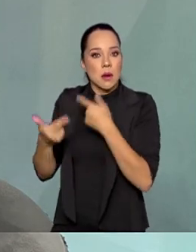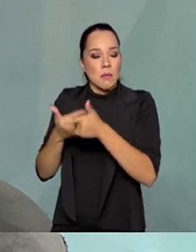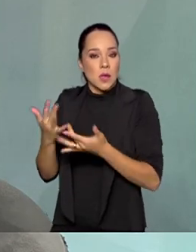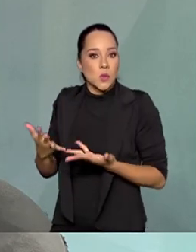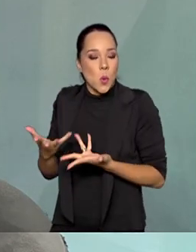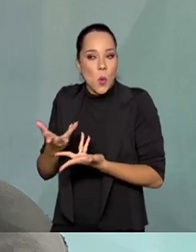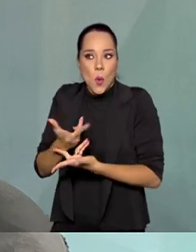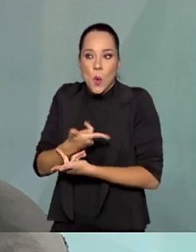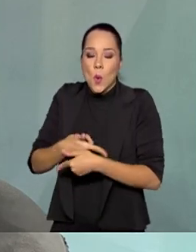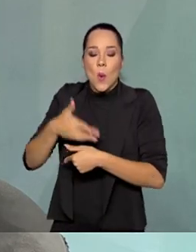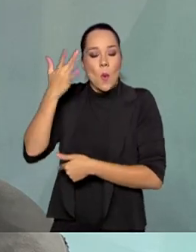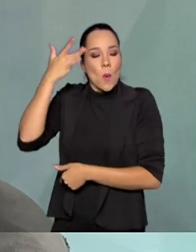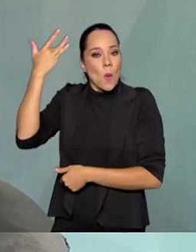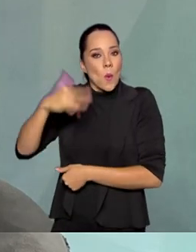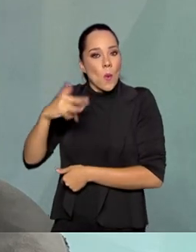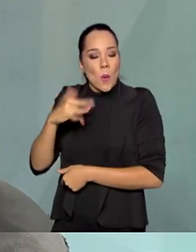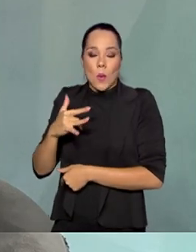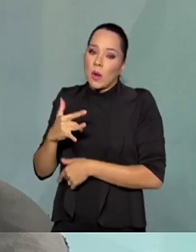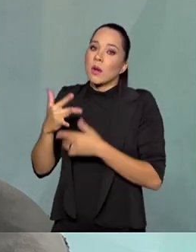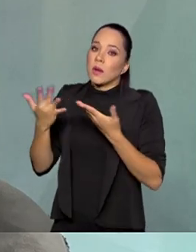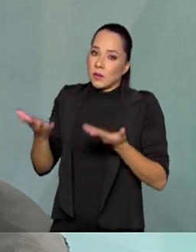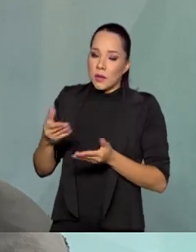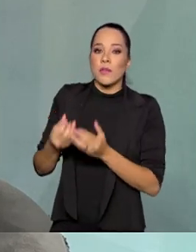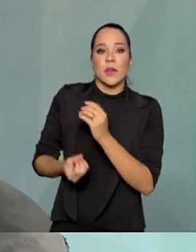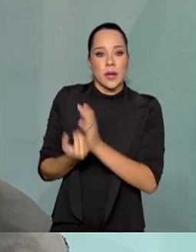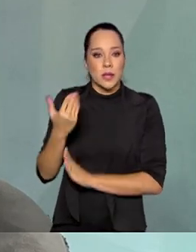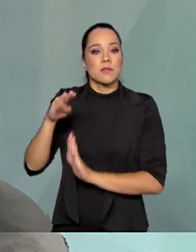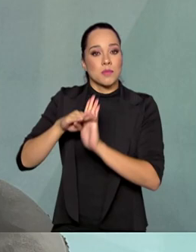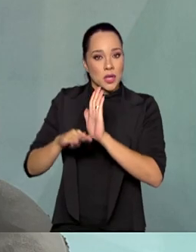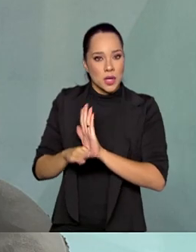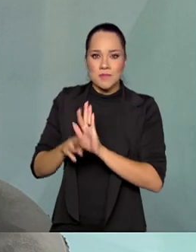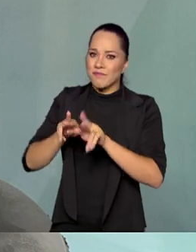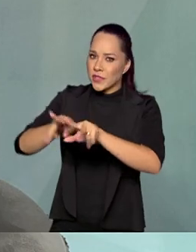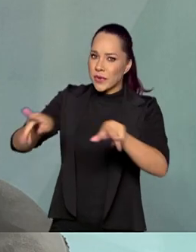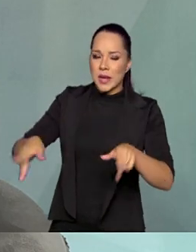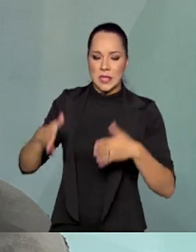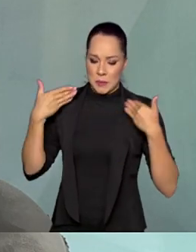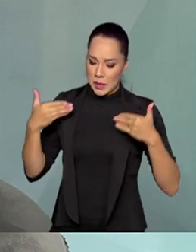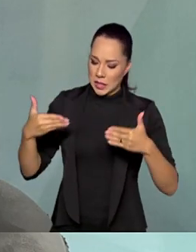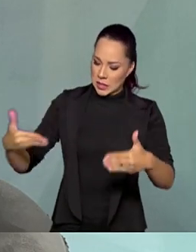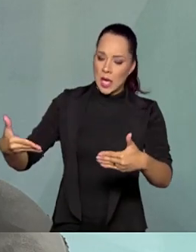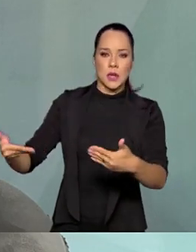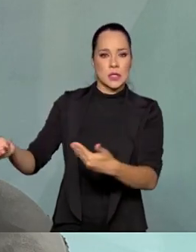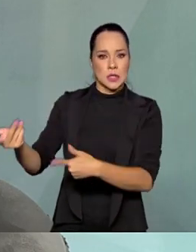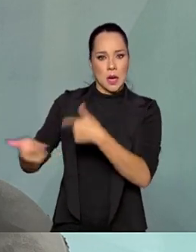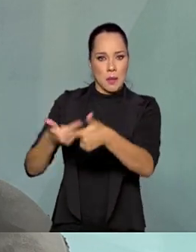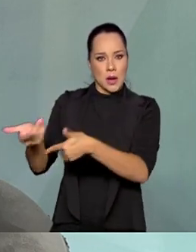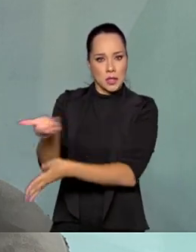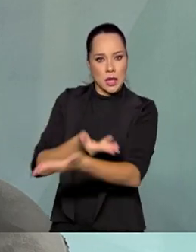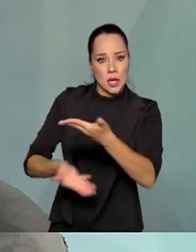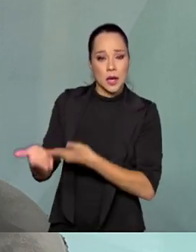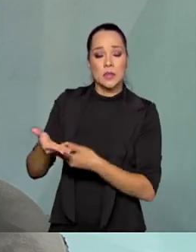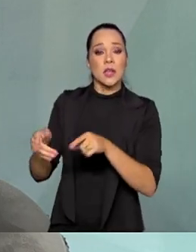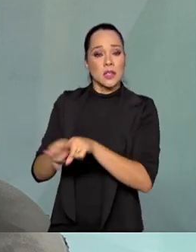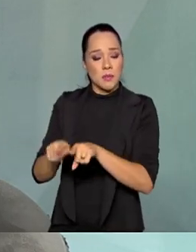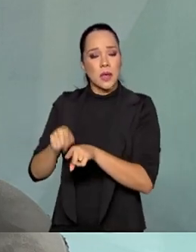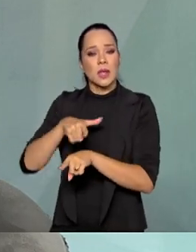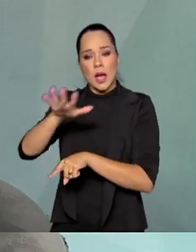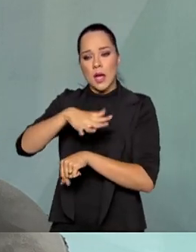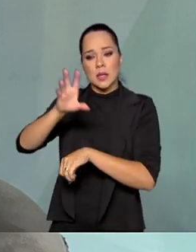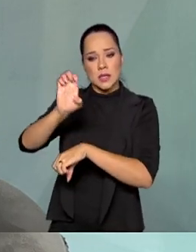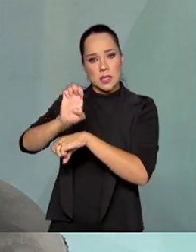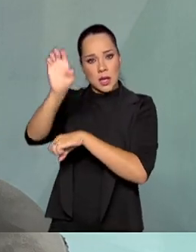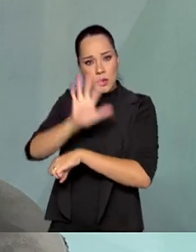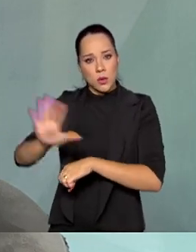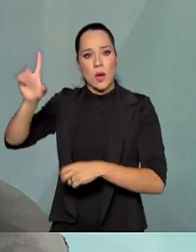muito elevada. Então, por isso que foi criado esse programa. Ele envolve diversos ministérios e deve envolver também os níveis estadual,